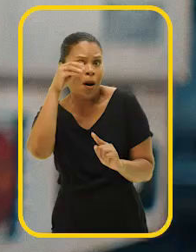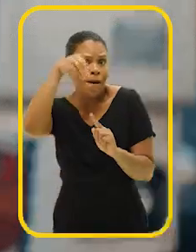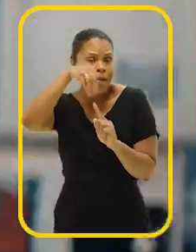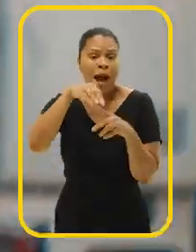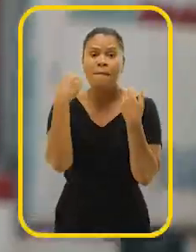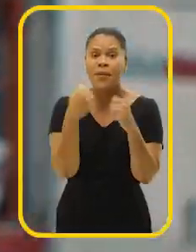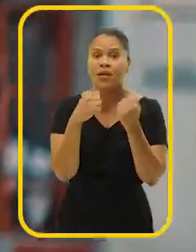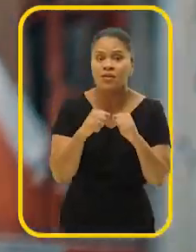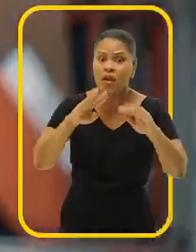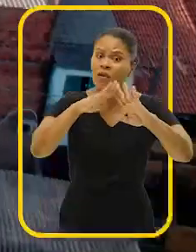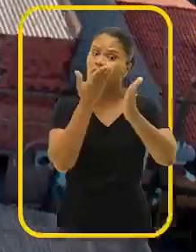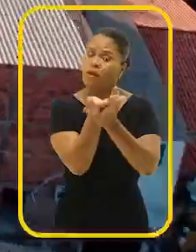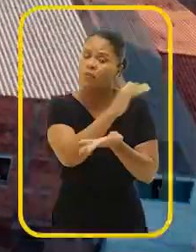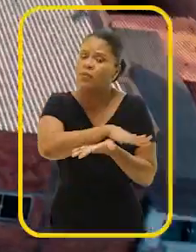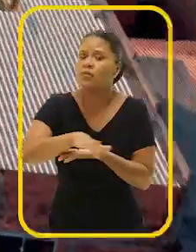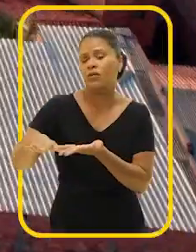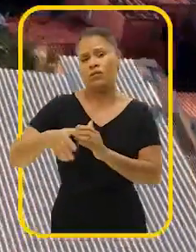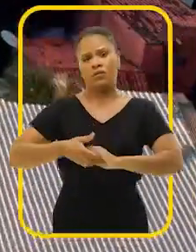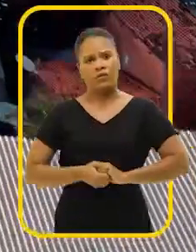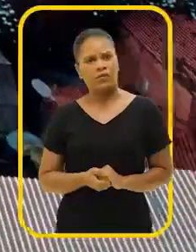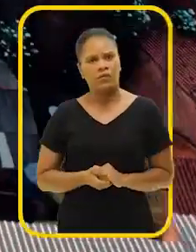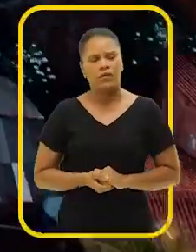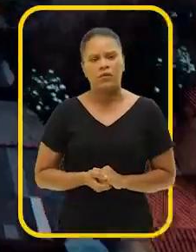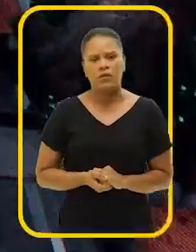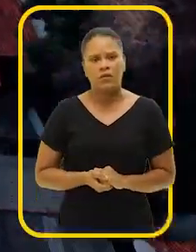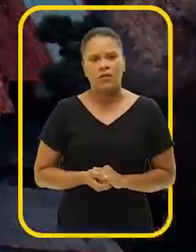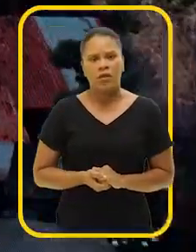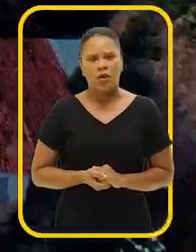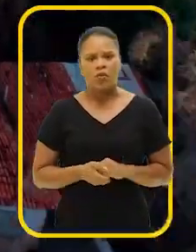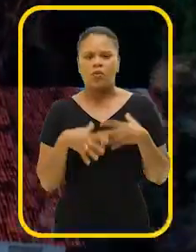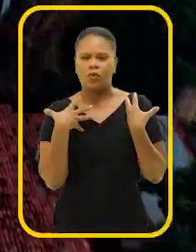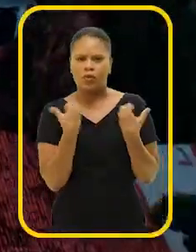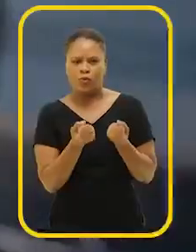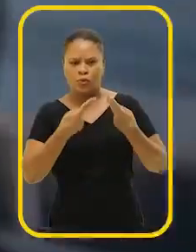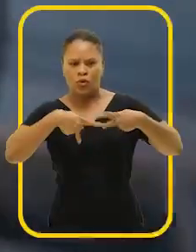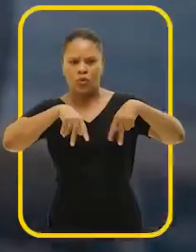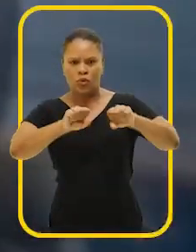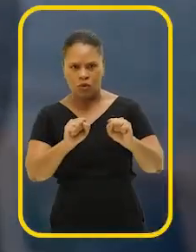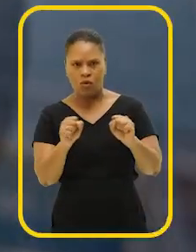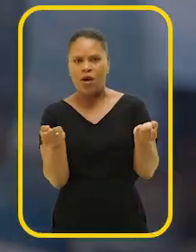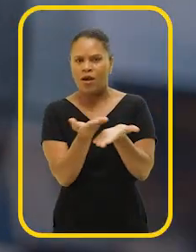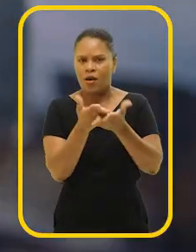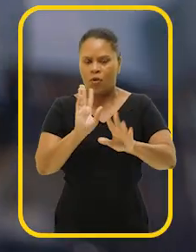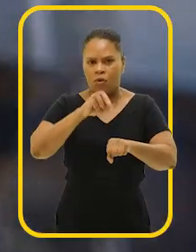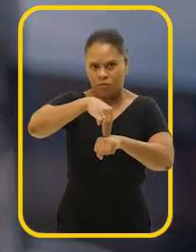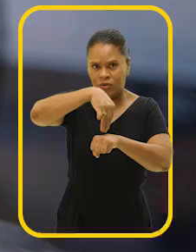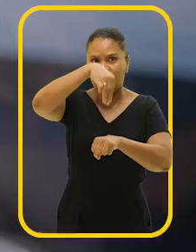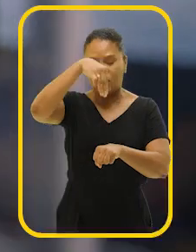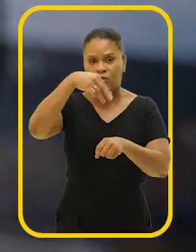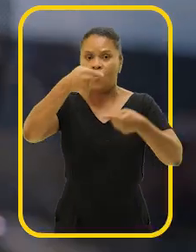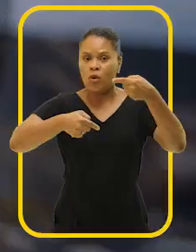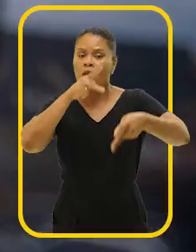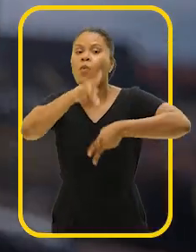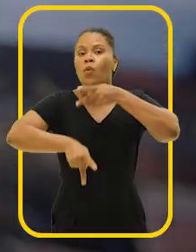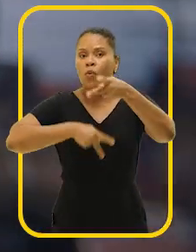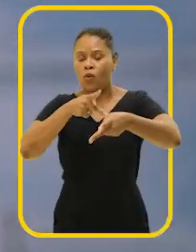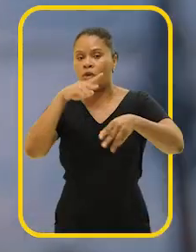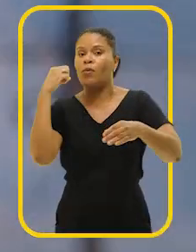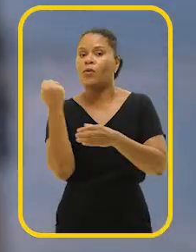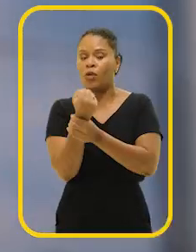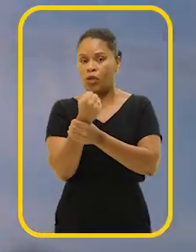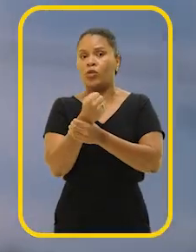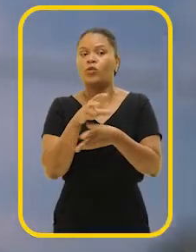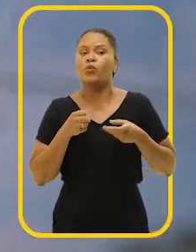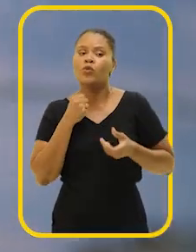de escola pras crianças. Quando eu assumi o PROCON, eu tinha acabado de concluir meu mestrado sobre as políticas públicas de proteção e defesa do consumidor.